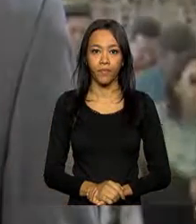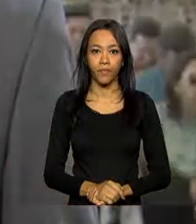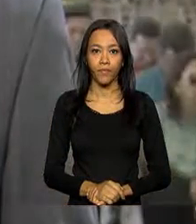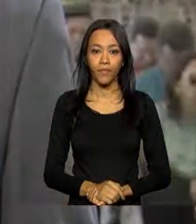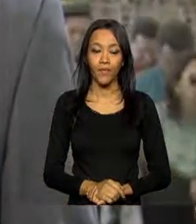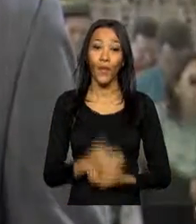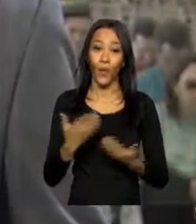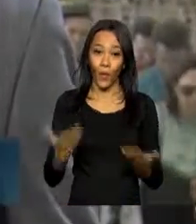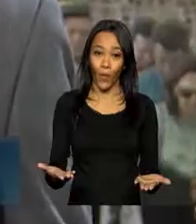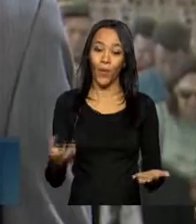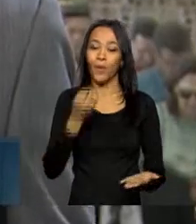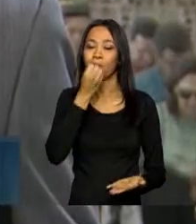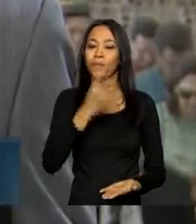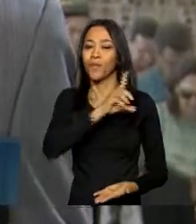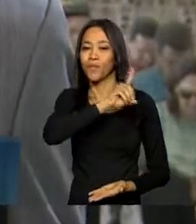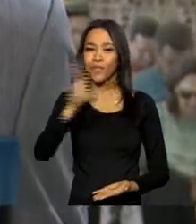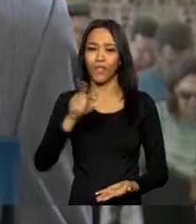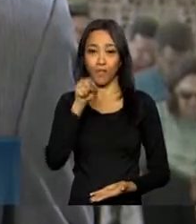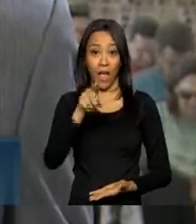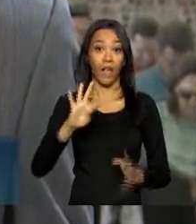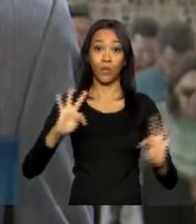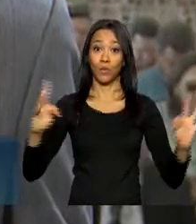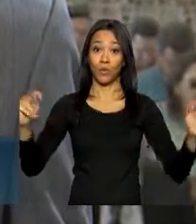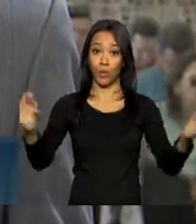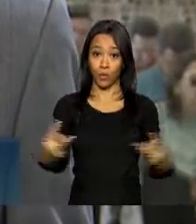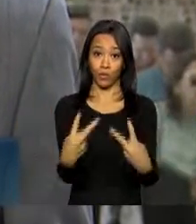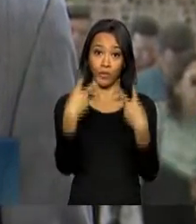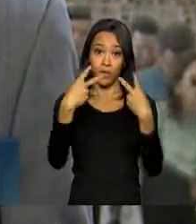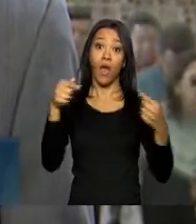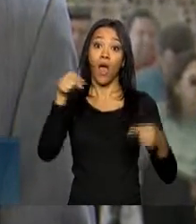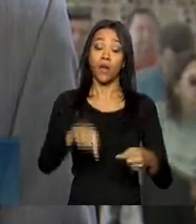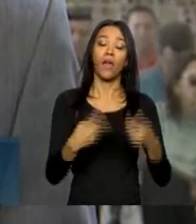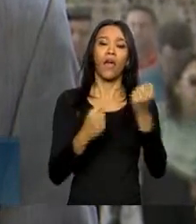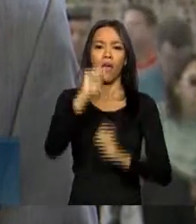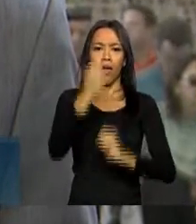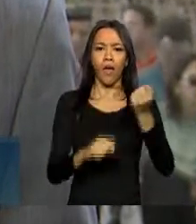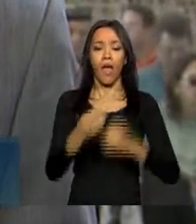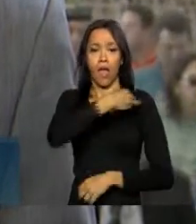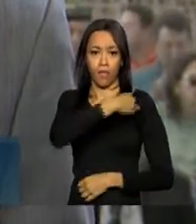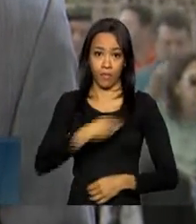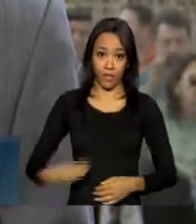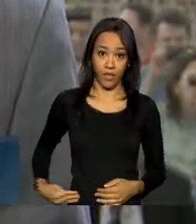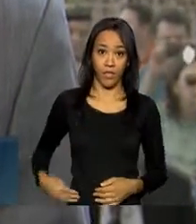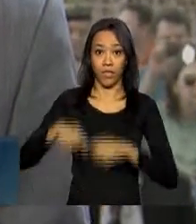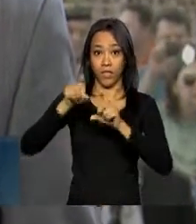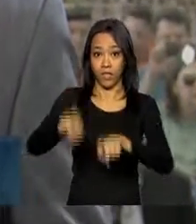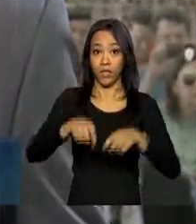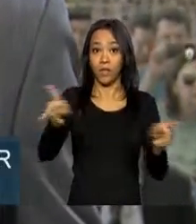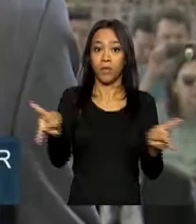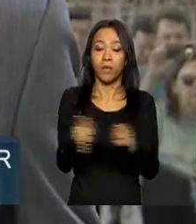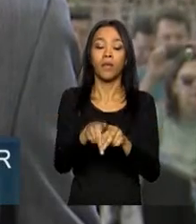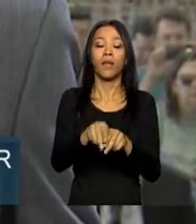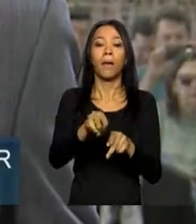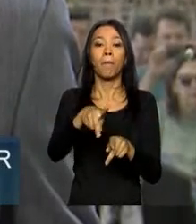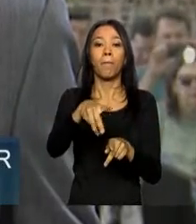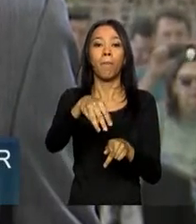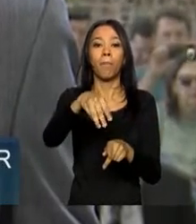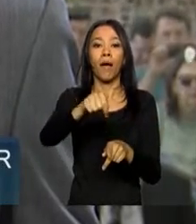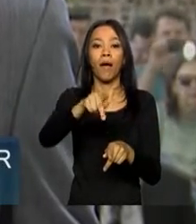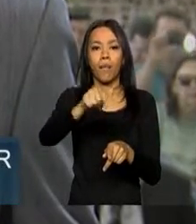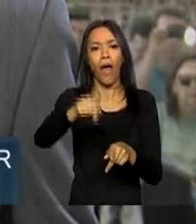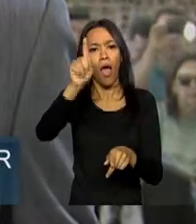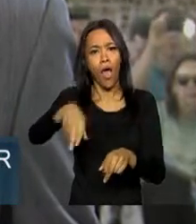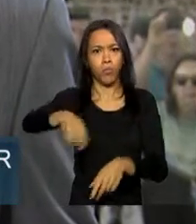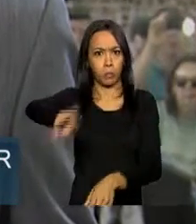Olá, Roberto, muito bom dia a você e a todos. A fábrica que a ministra da Agricultura, Cátia Abreu, visita hoje, é líder mundial na